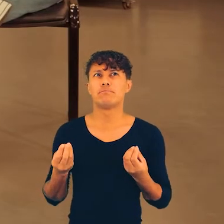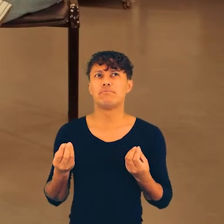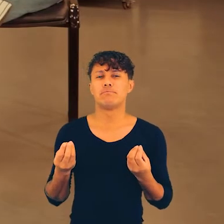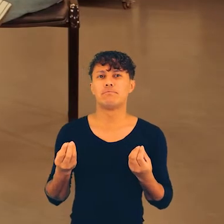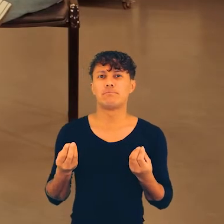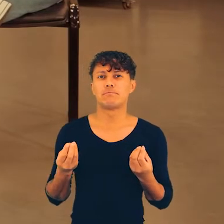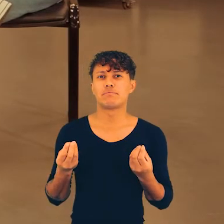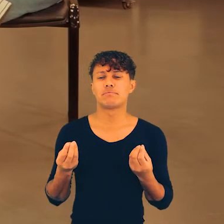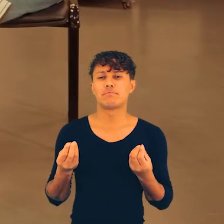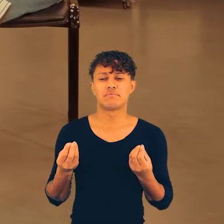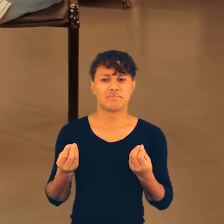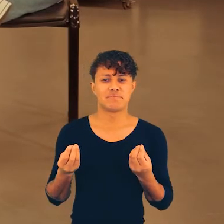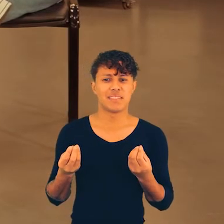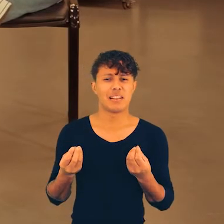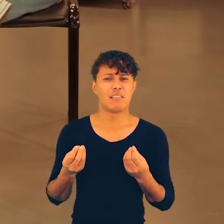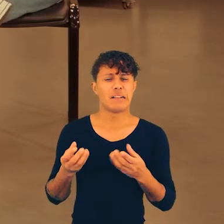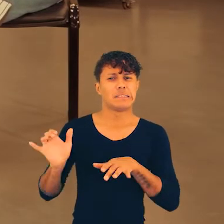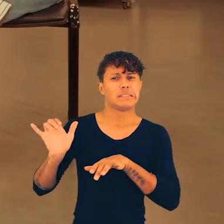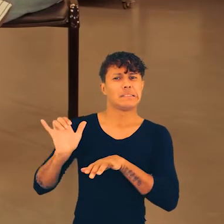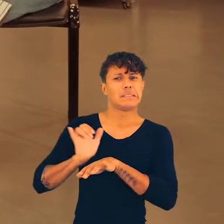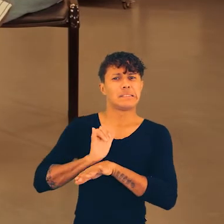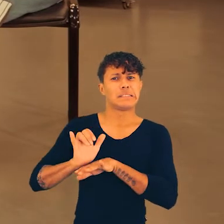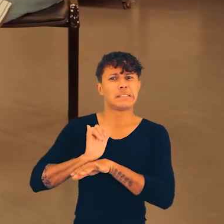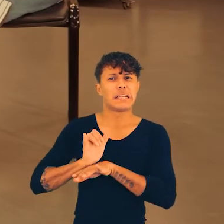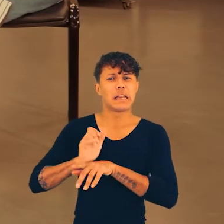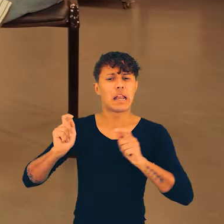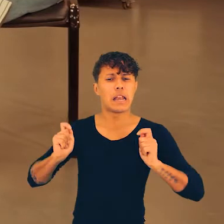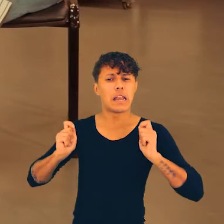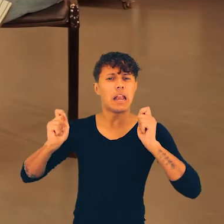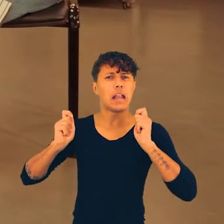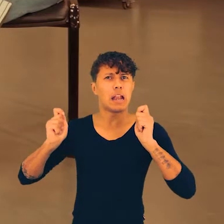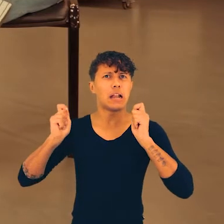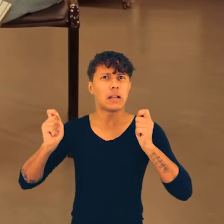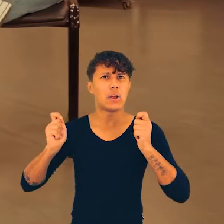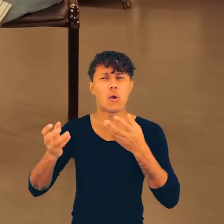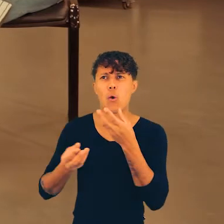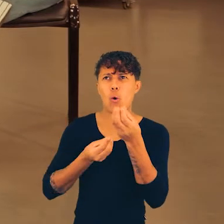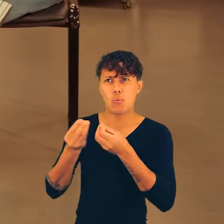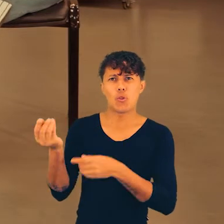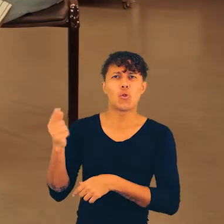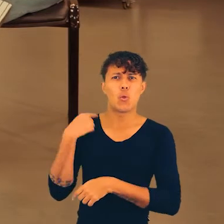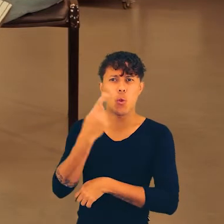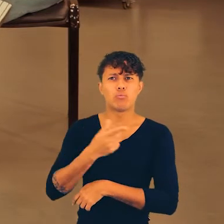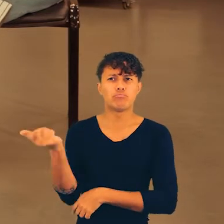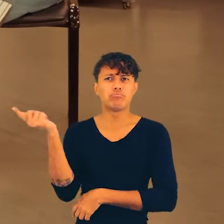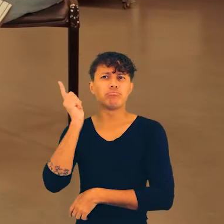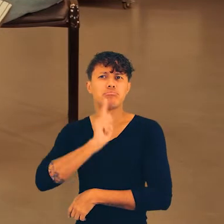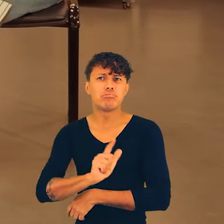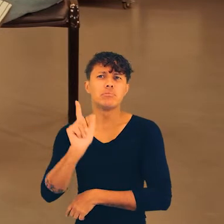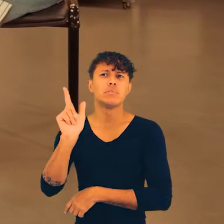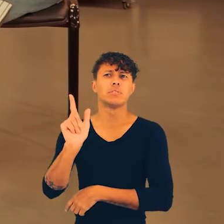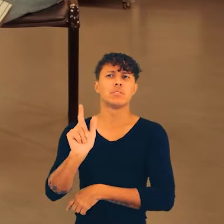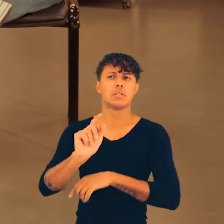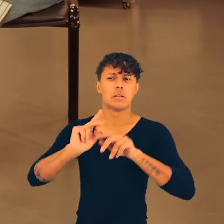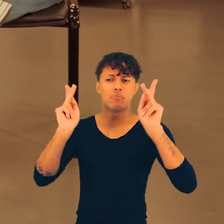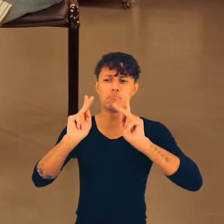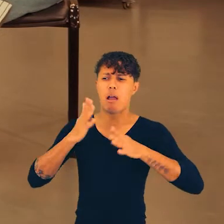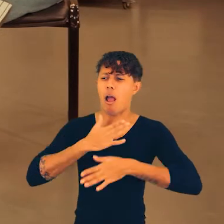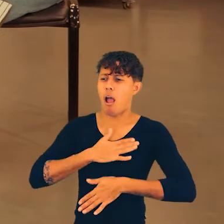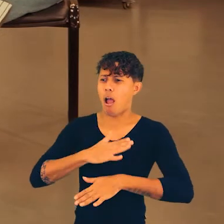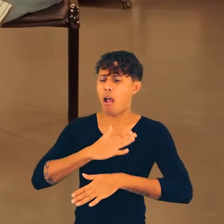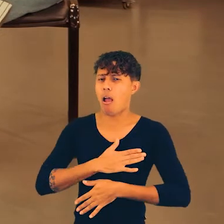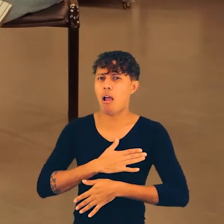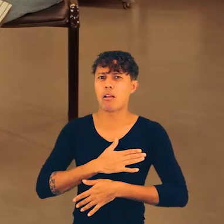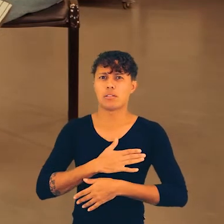Você acha que, tipo, num, num caminho mais ativista, conseguiria fazer, tipo,